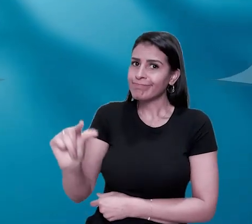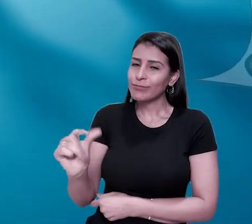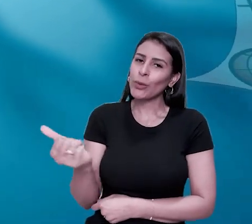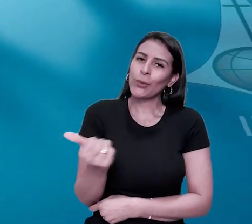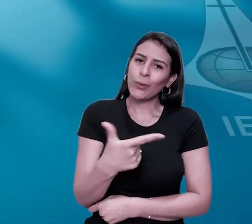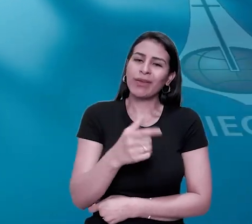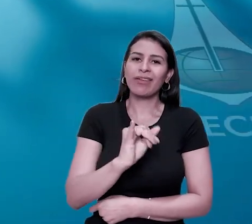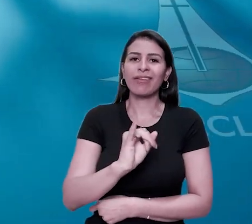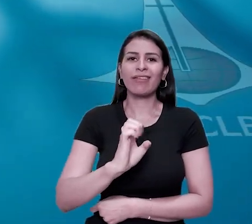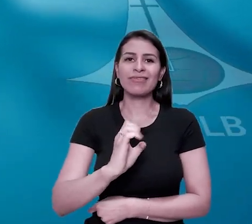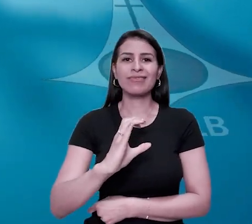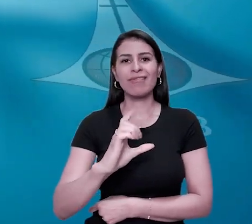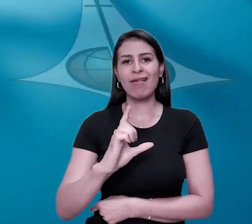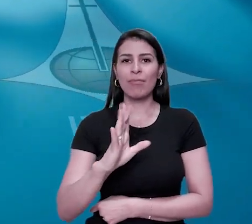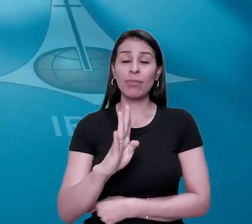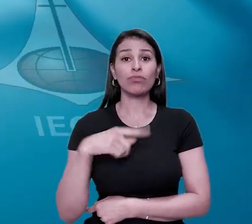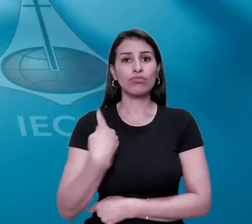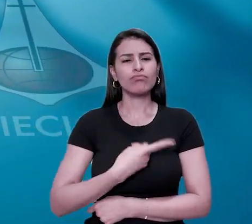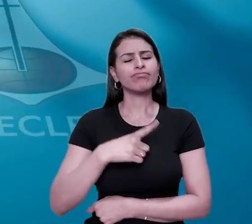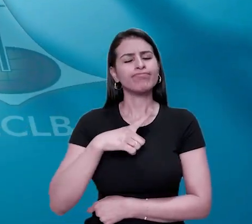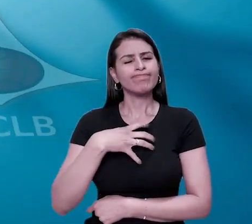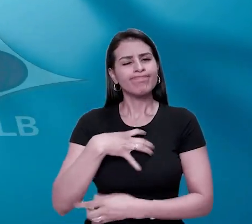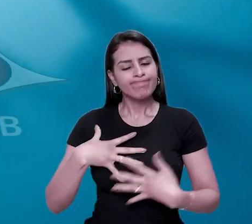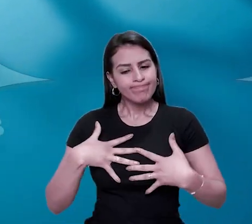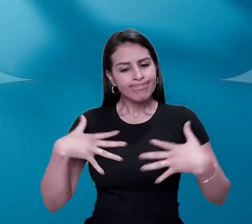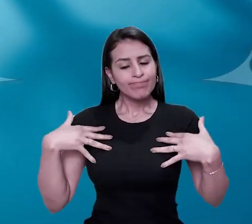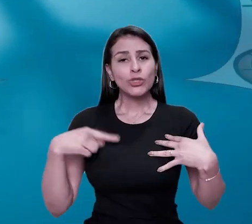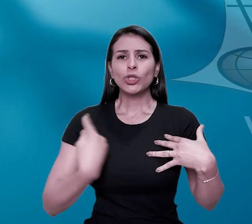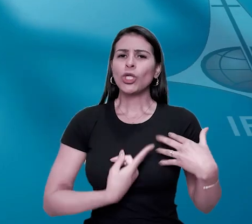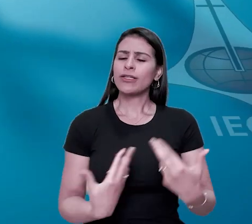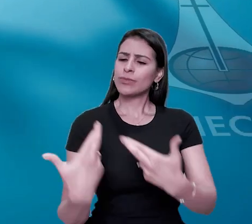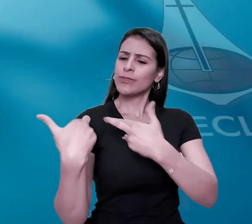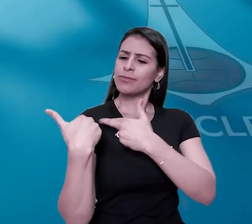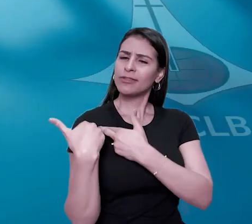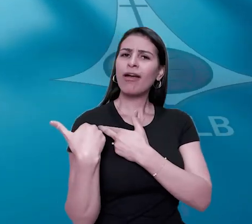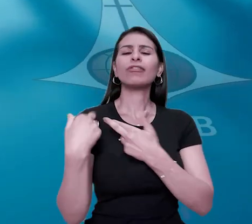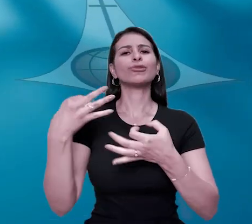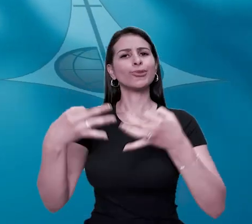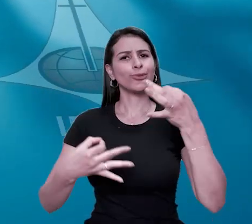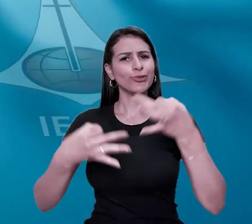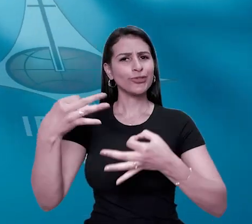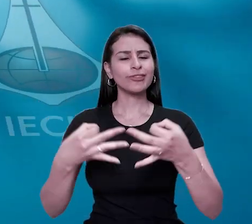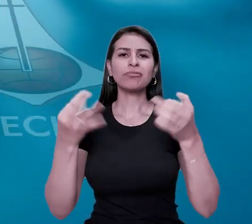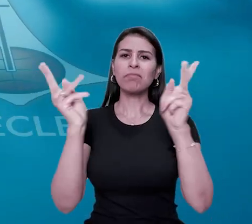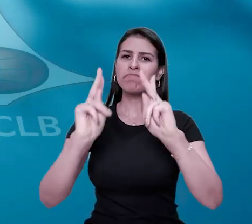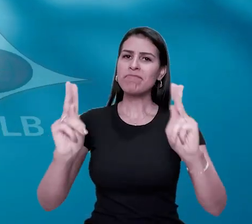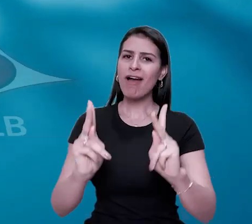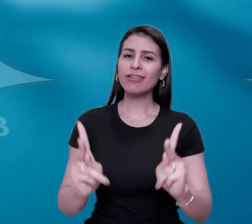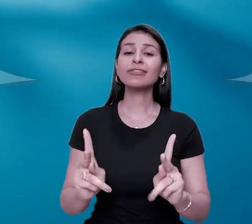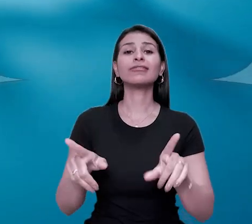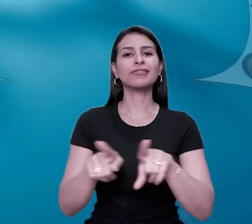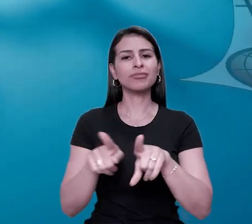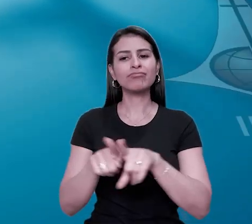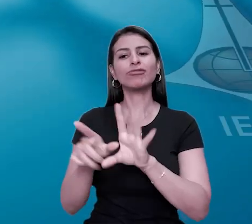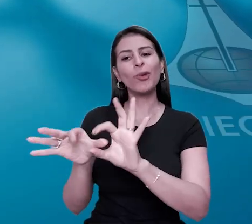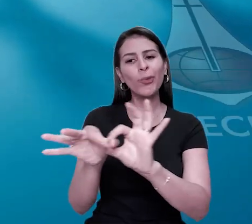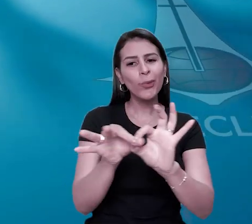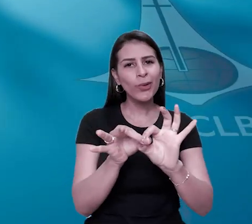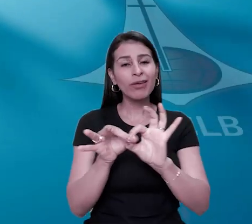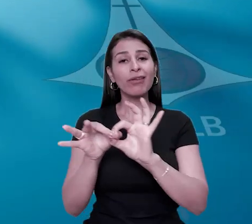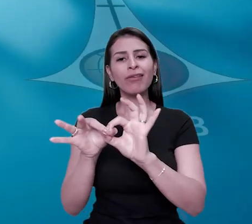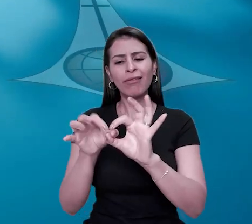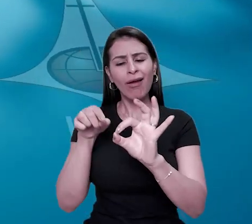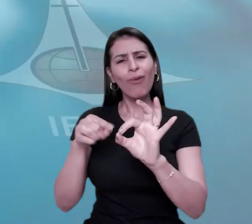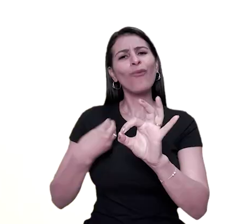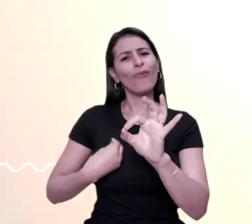orgulho em dizer que somos uma igreja comprometida com a justiça, a paz e a reconciliação que promove vida